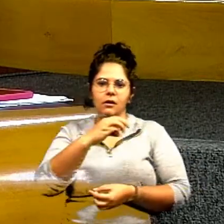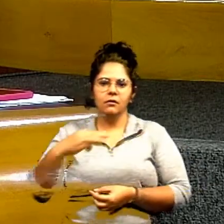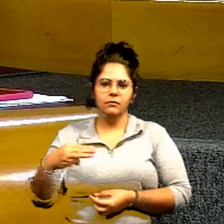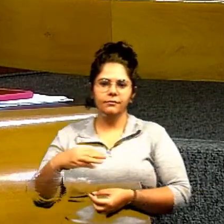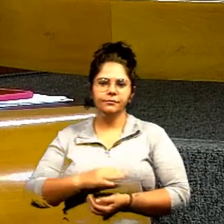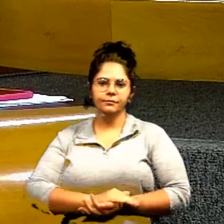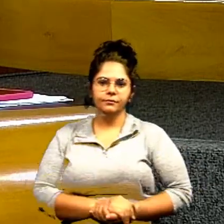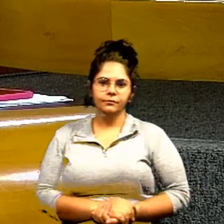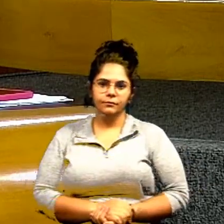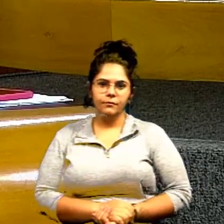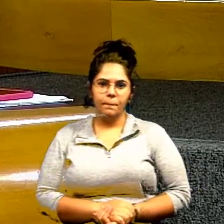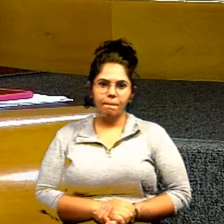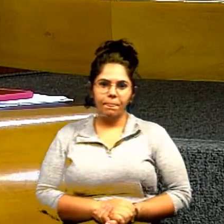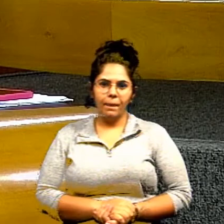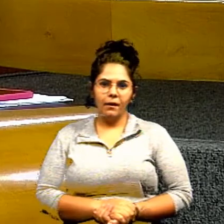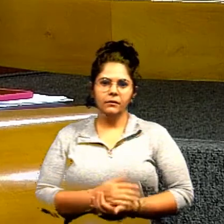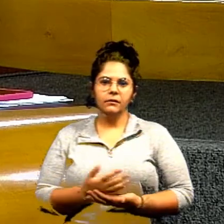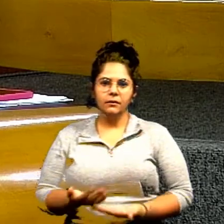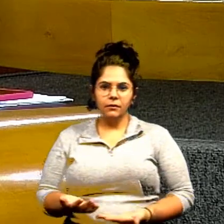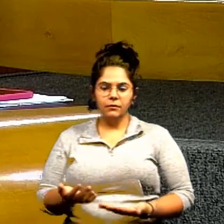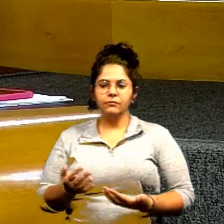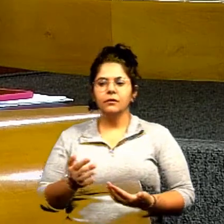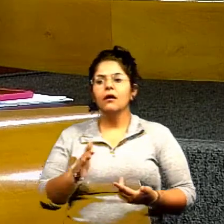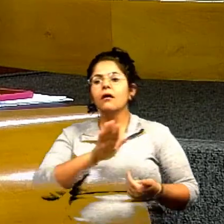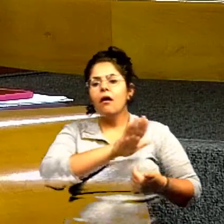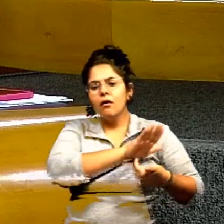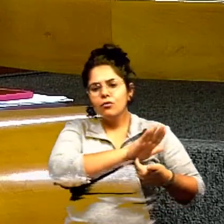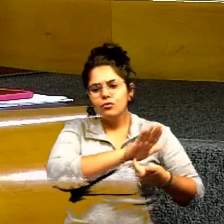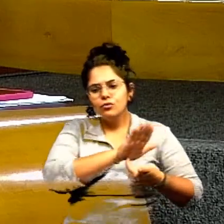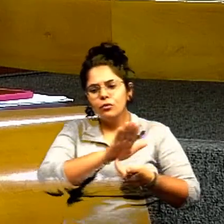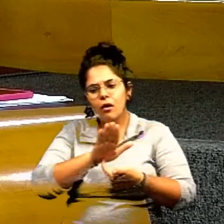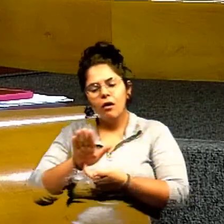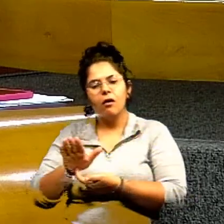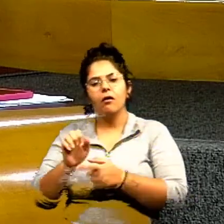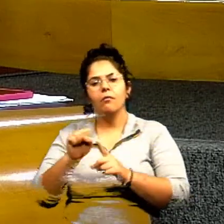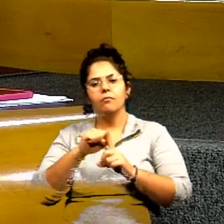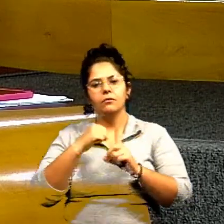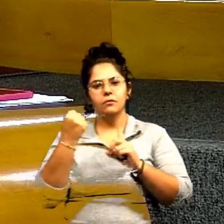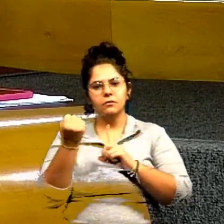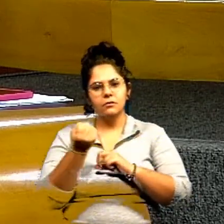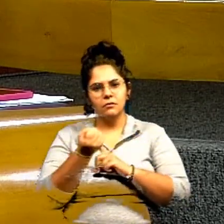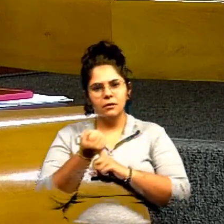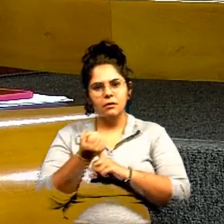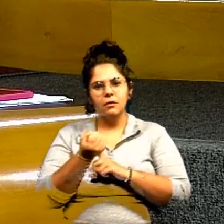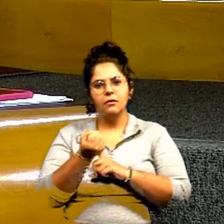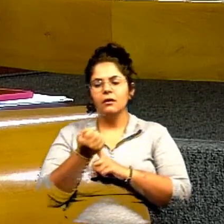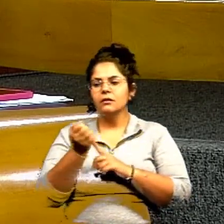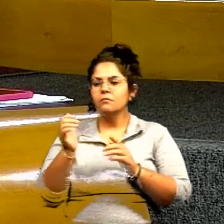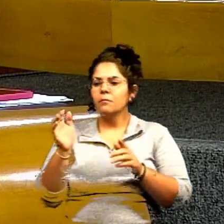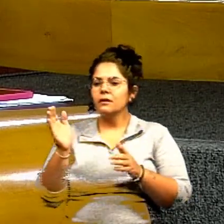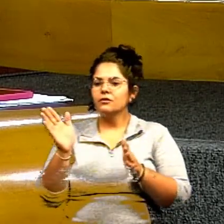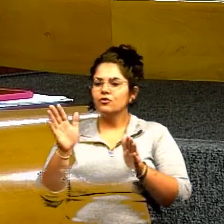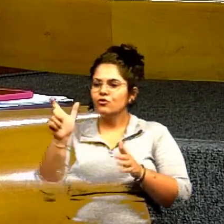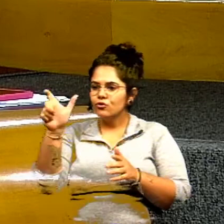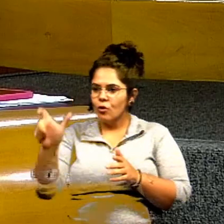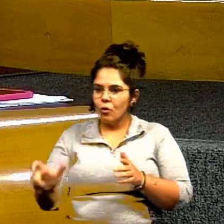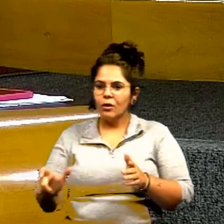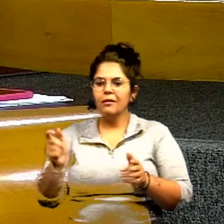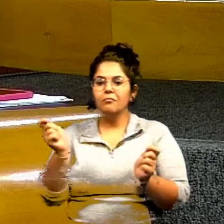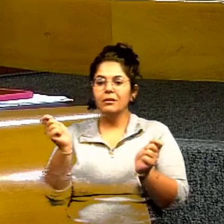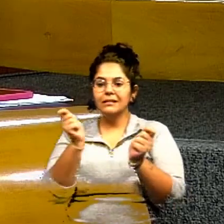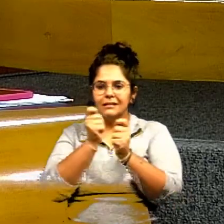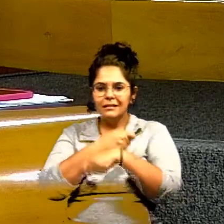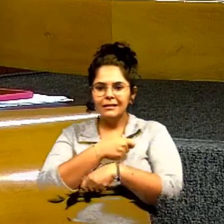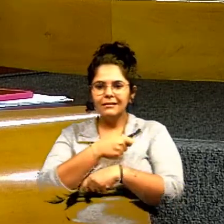portanto favoreçamos a nossa população as pessoas que mais precisam que estão em